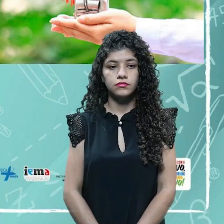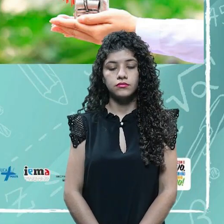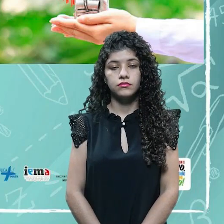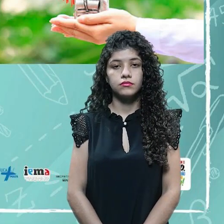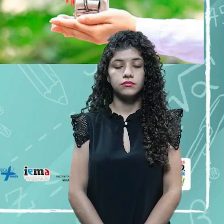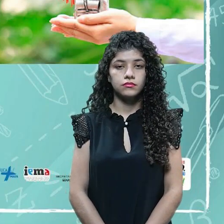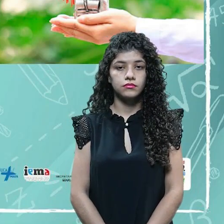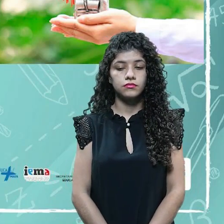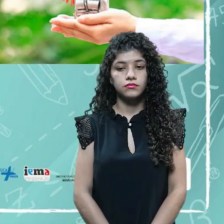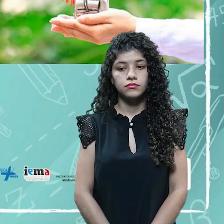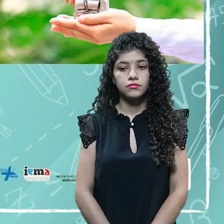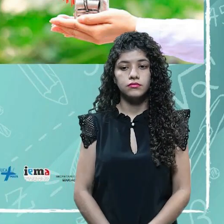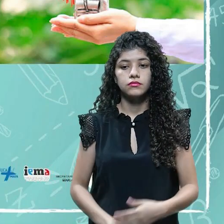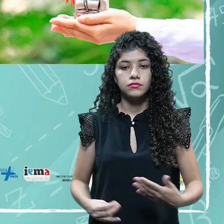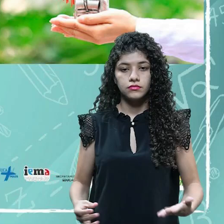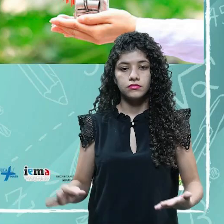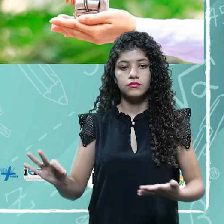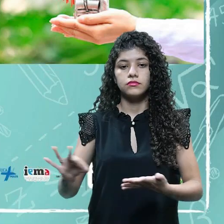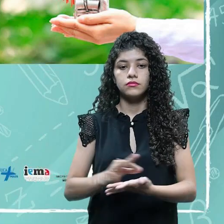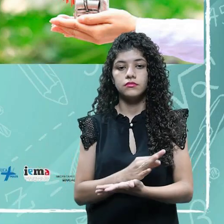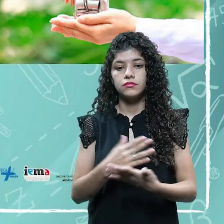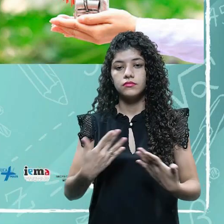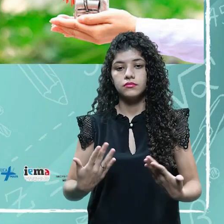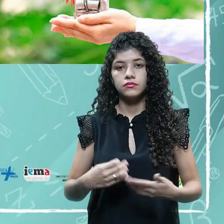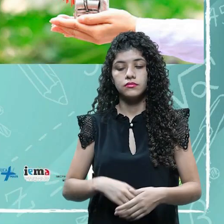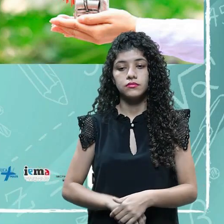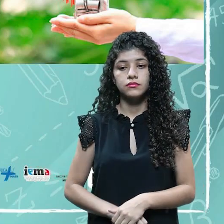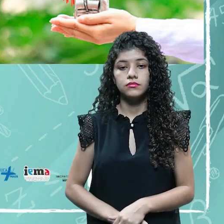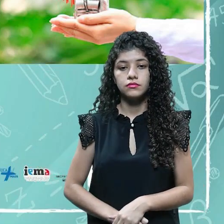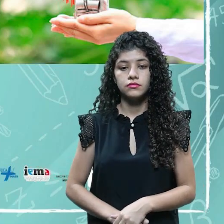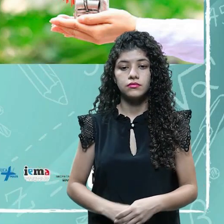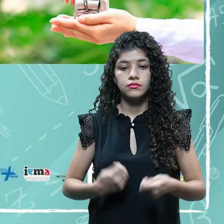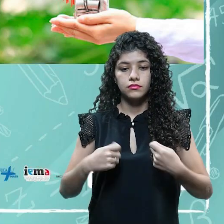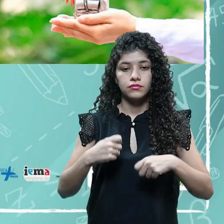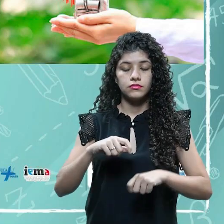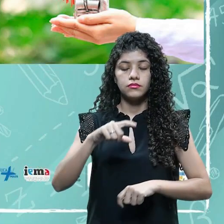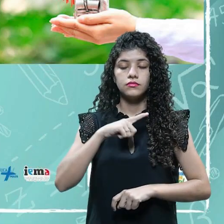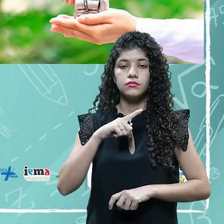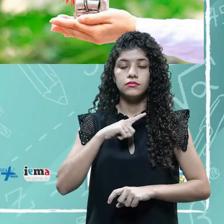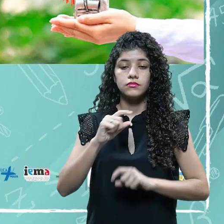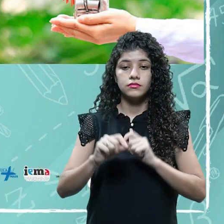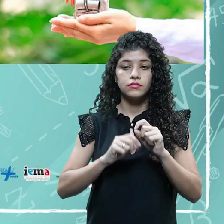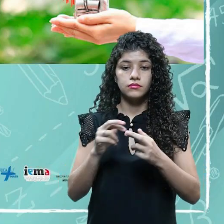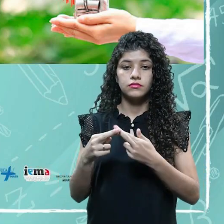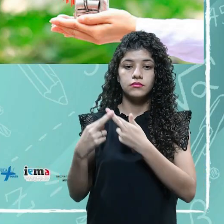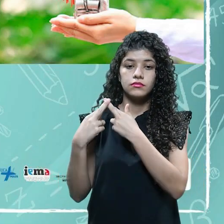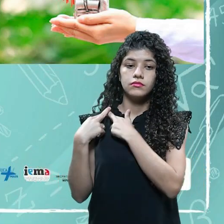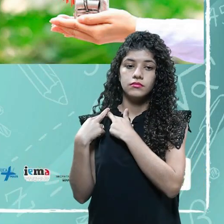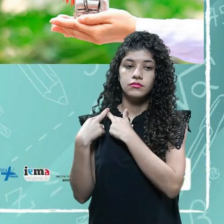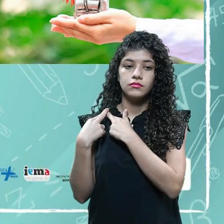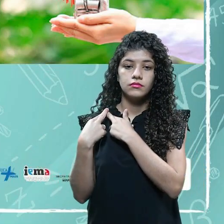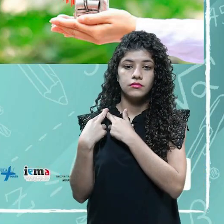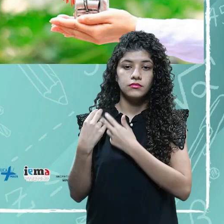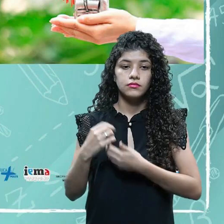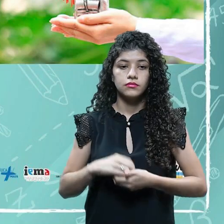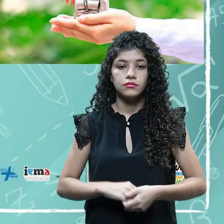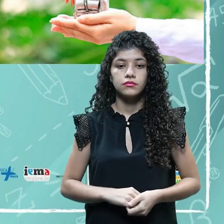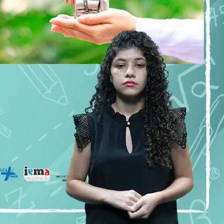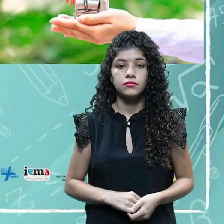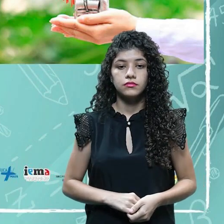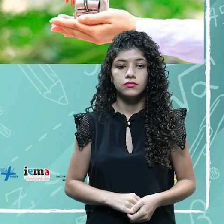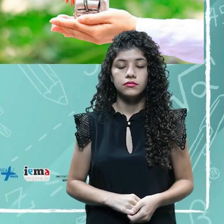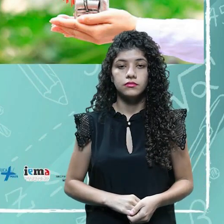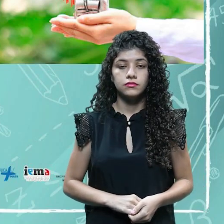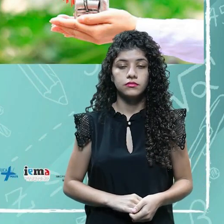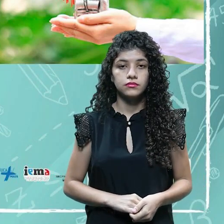pela contratação de cerimonial. Então, a gente tem que levar várias responsabilidades, né? Que